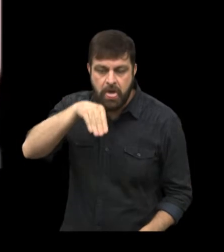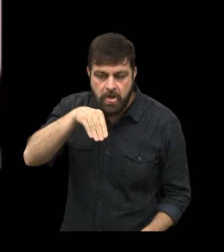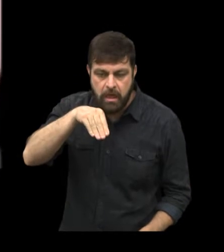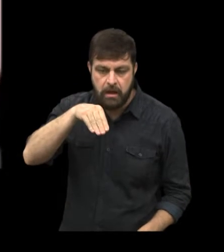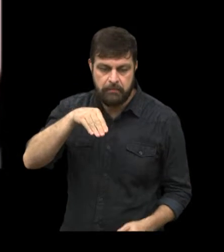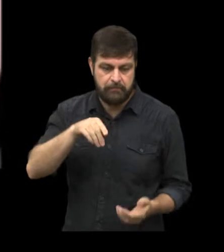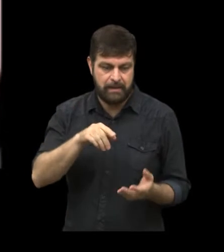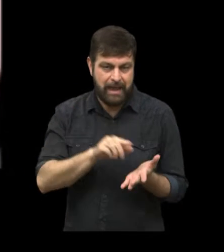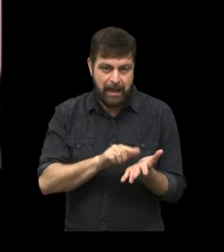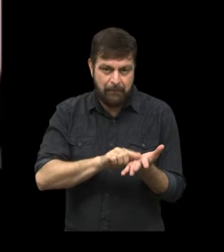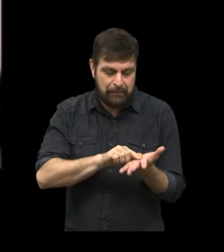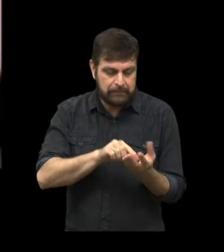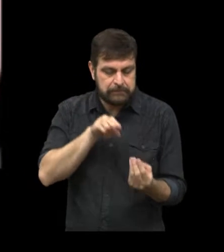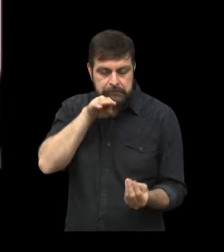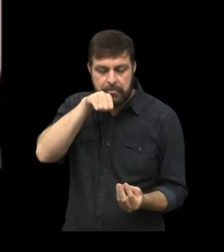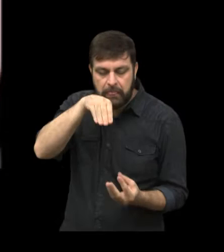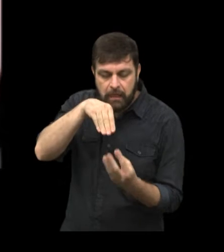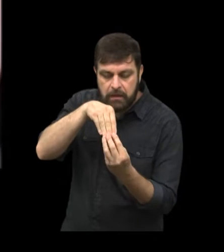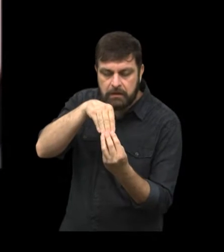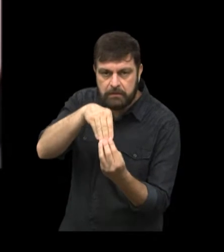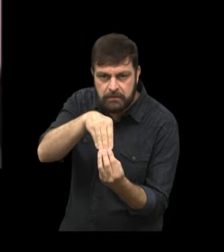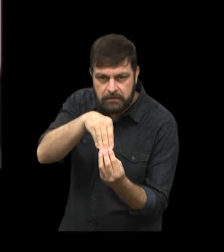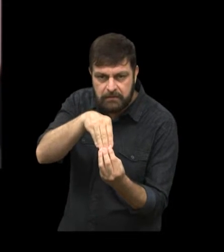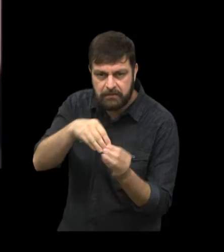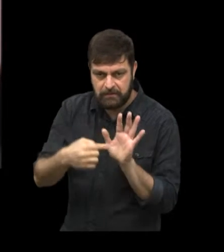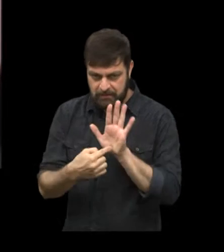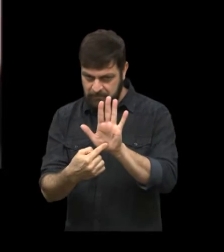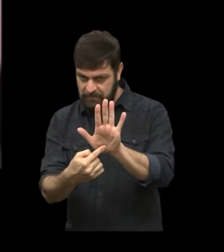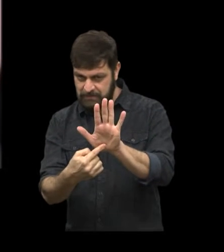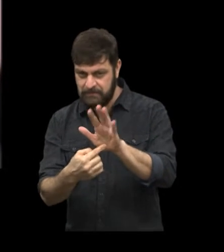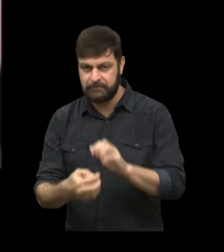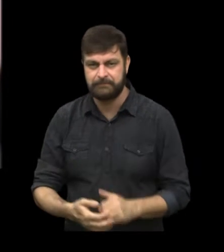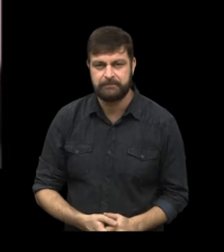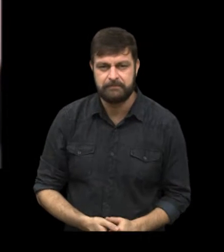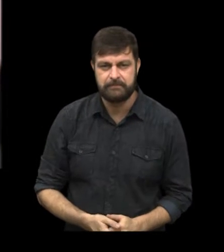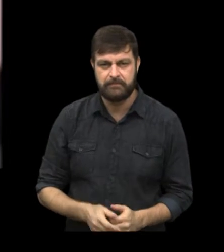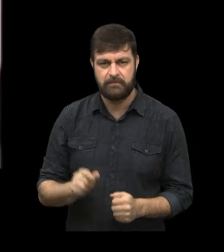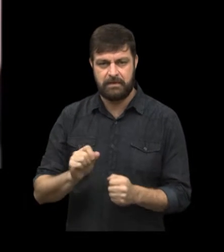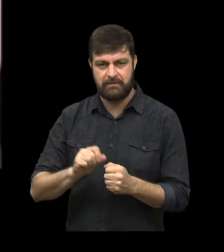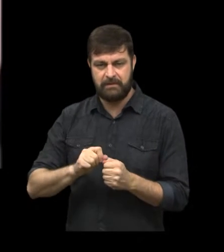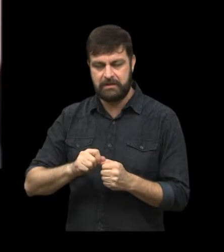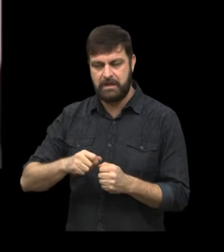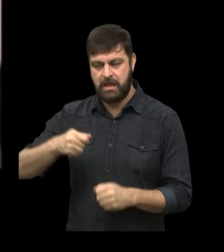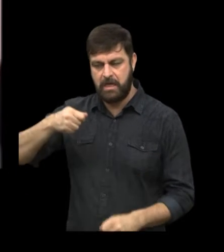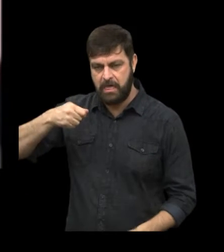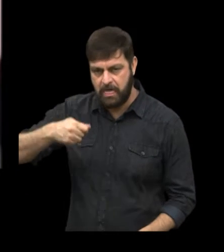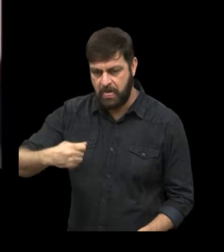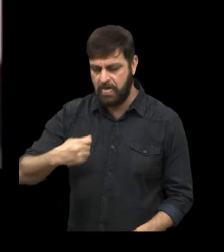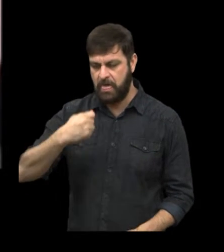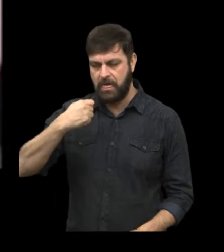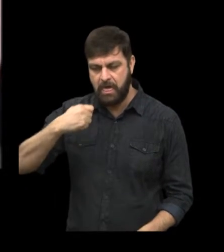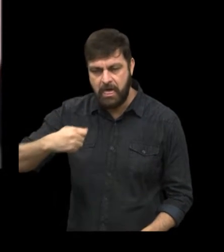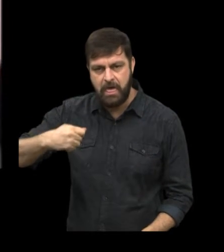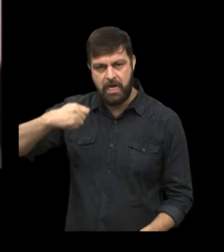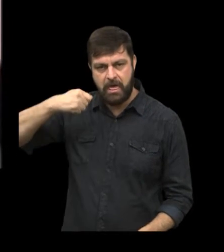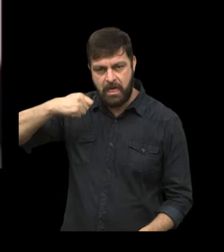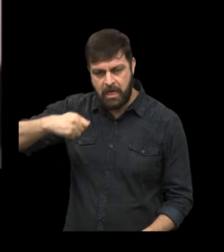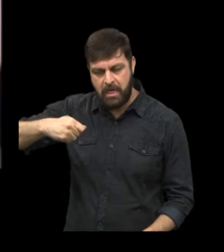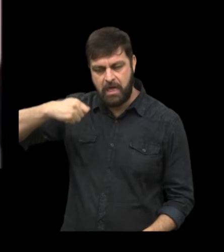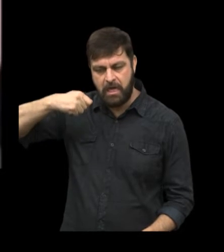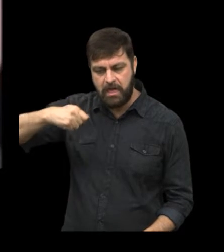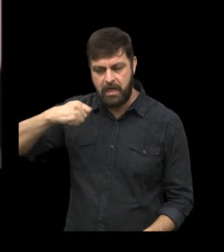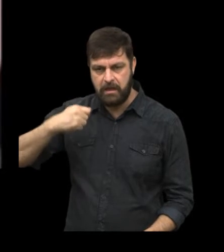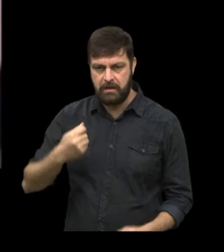imobilizá-la com uma gás. Isso diminui muito o reflexo da ânsia. E aí você vai fazer movimentos de vai e vem com as cerdas do limpador,